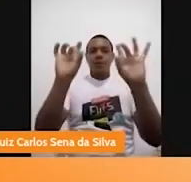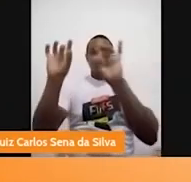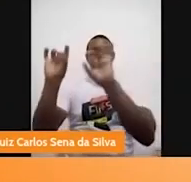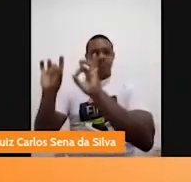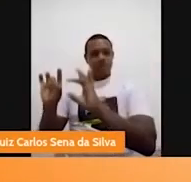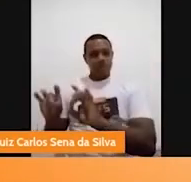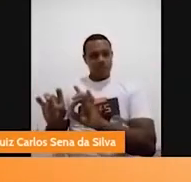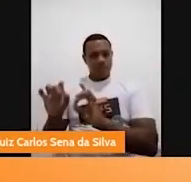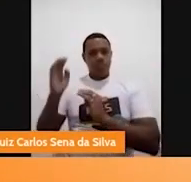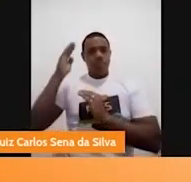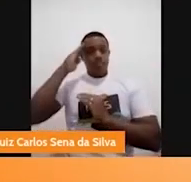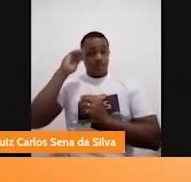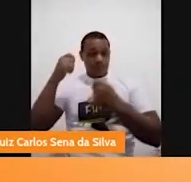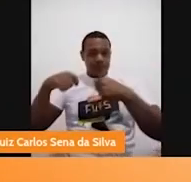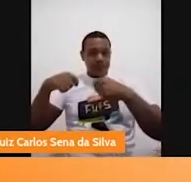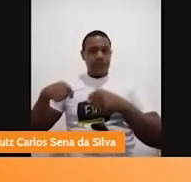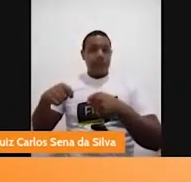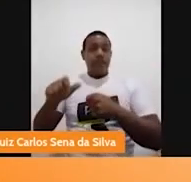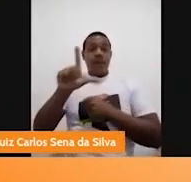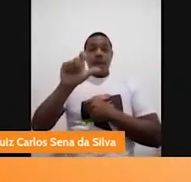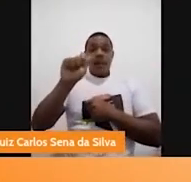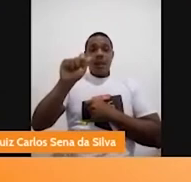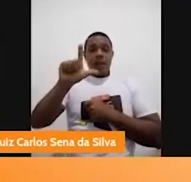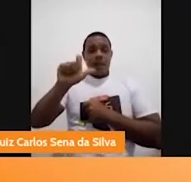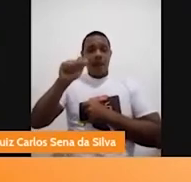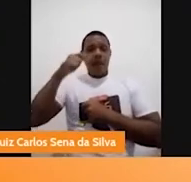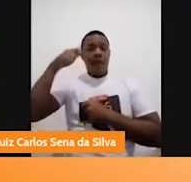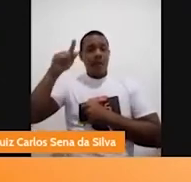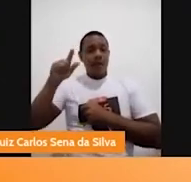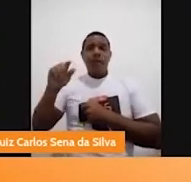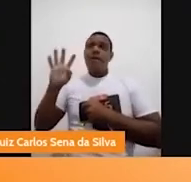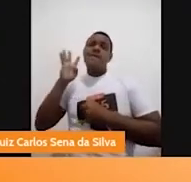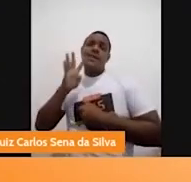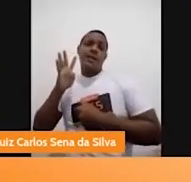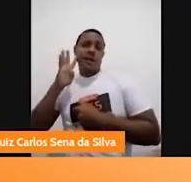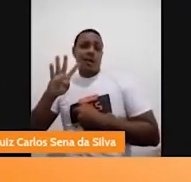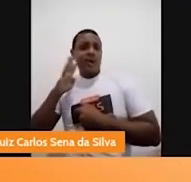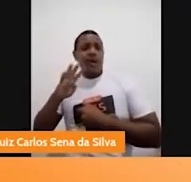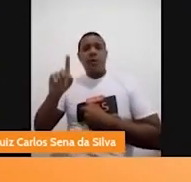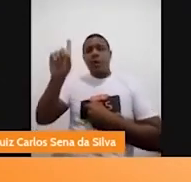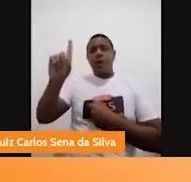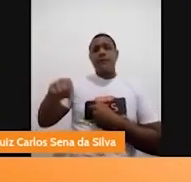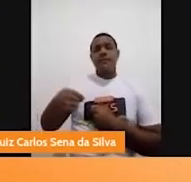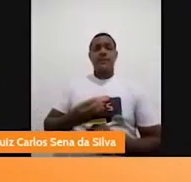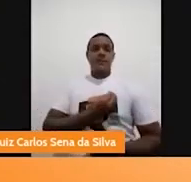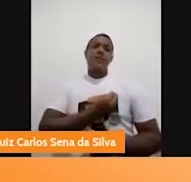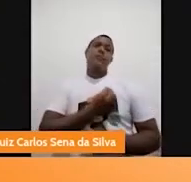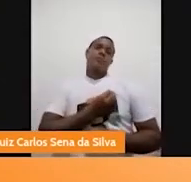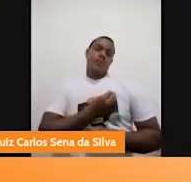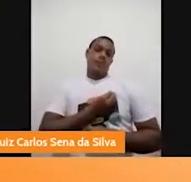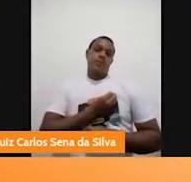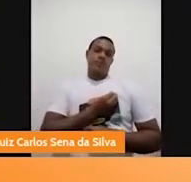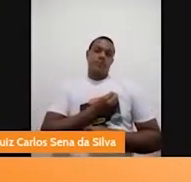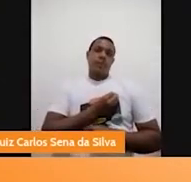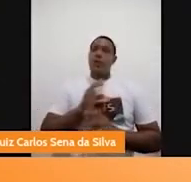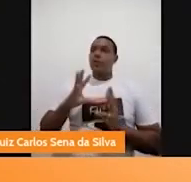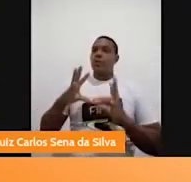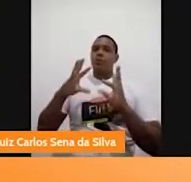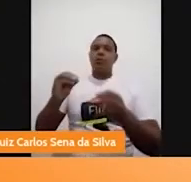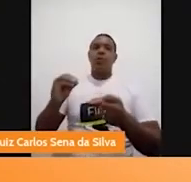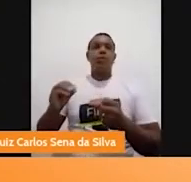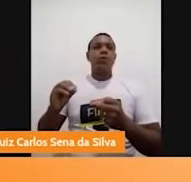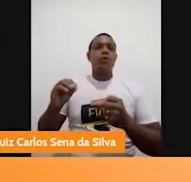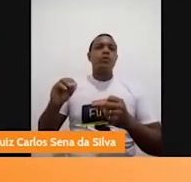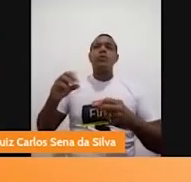legal. E Lá lá fala isso no final também. Puxa, que legal. É assim que é. A vida é assim. E nós somos diferentes uns dos